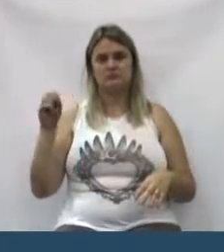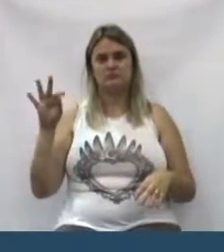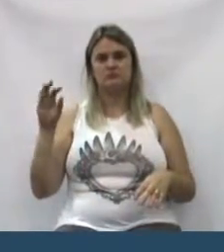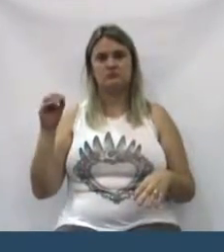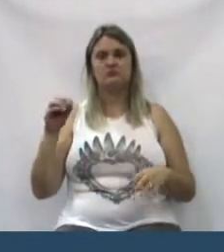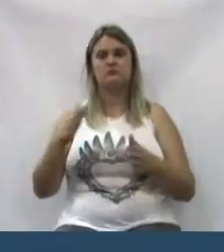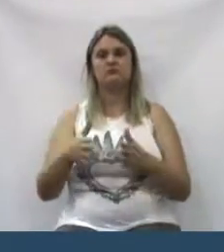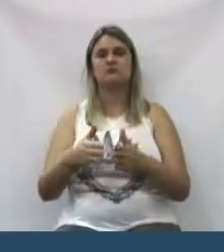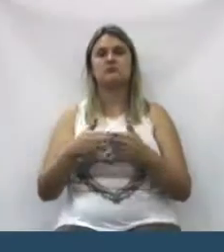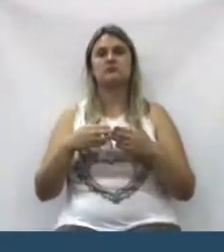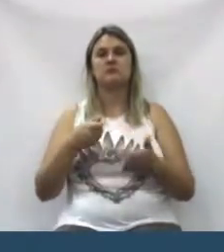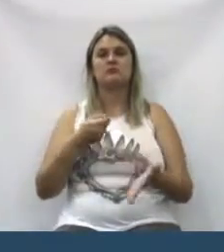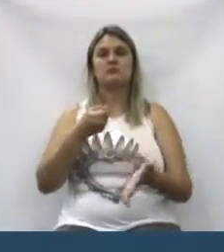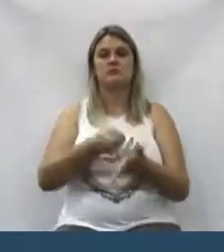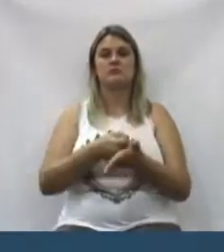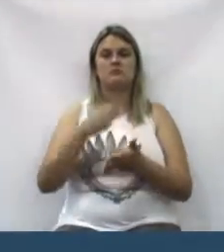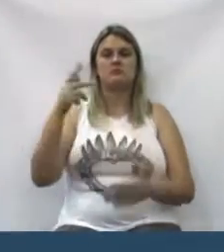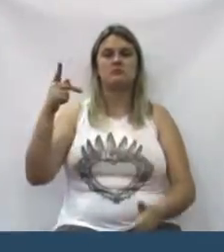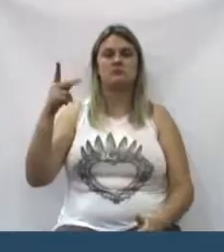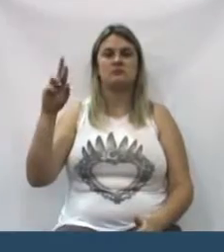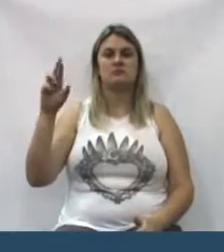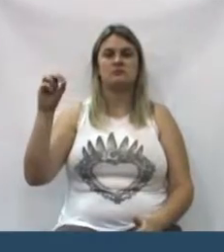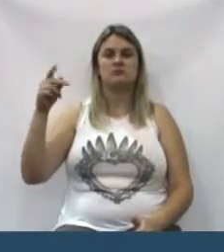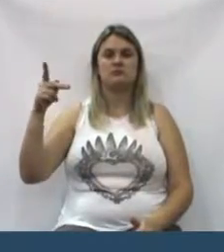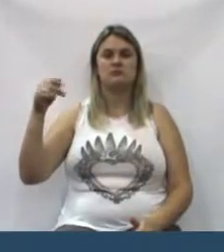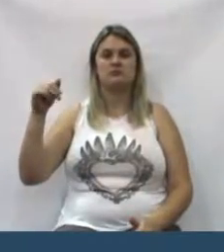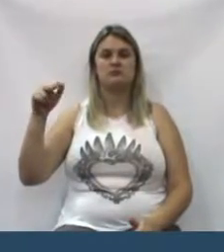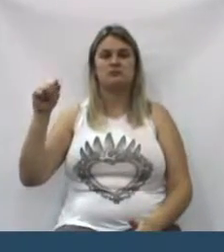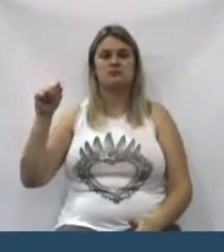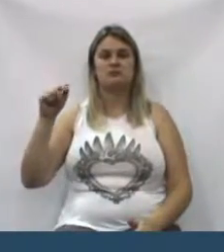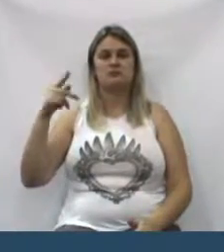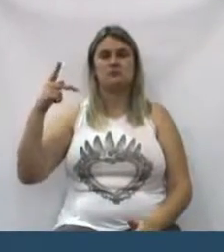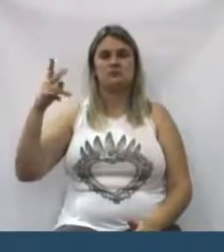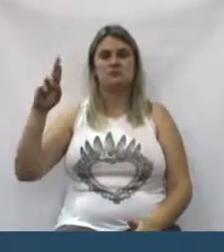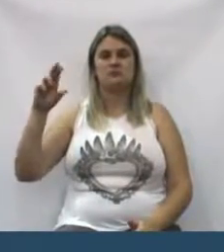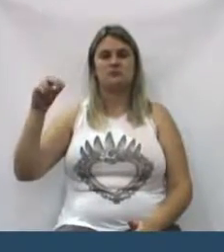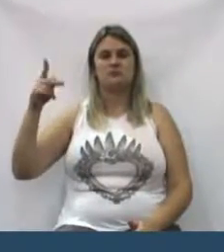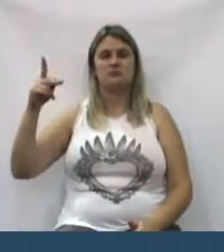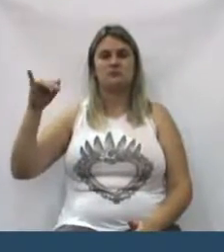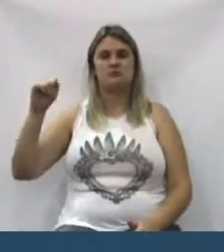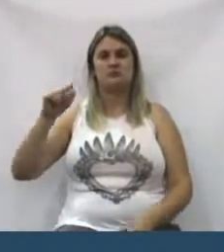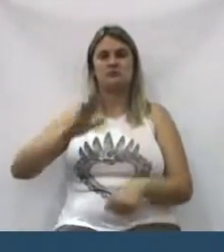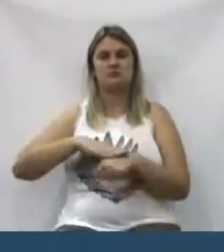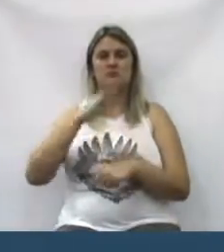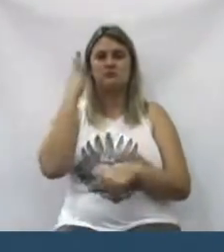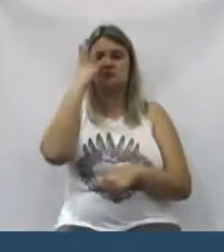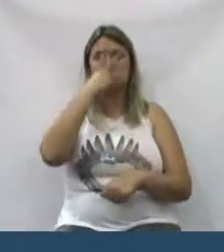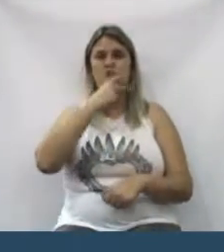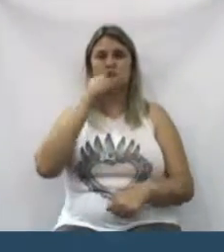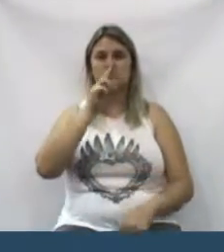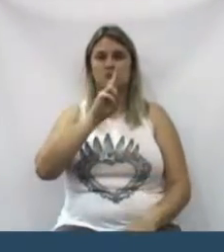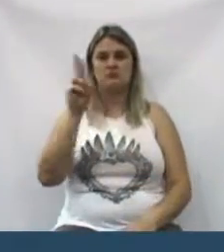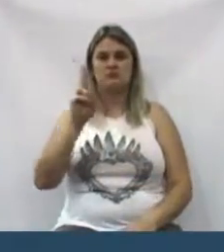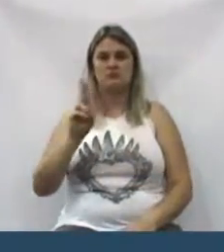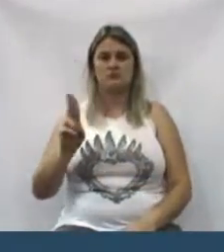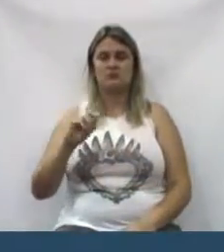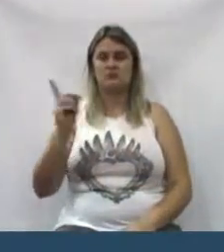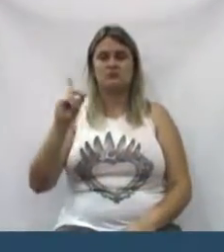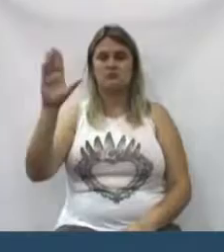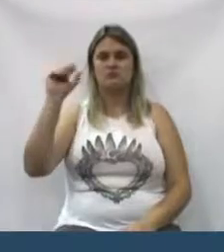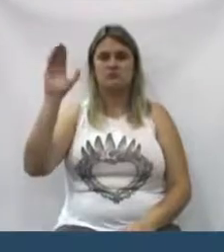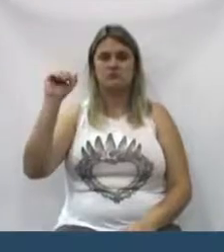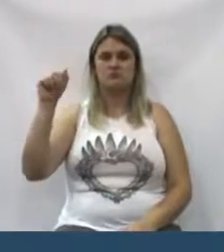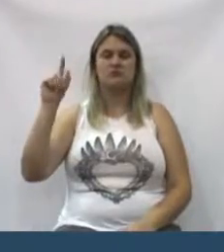propina pagou propina então a propina é mais bonito o nome né aí não